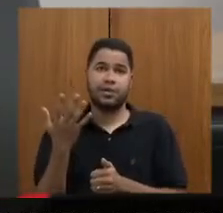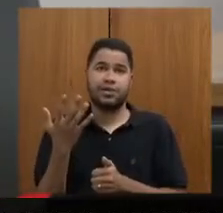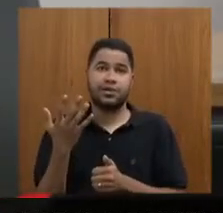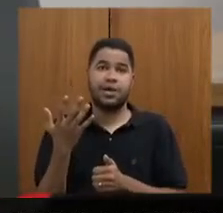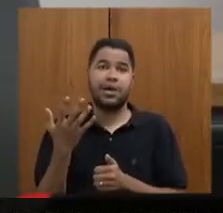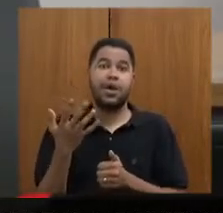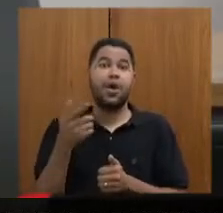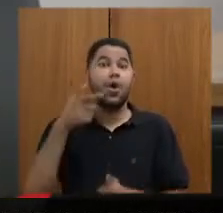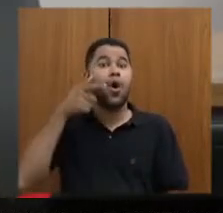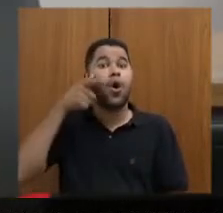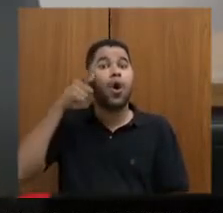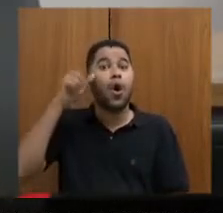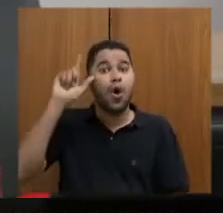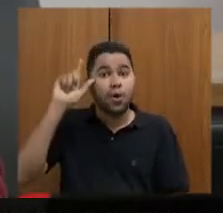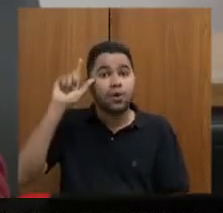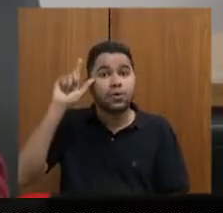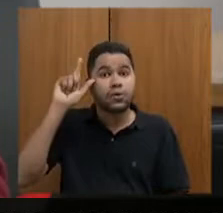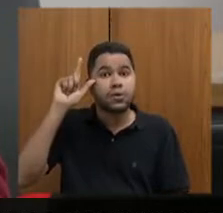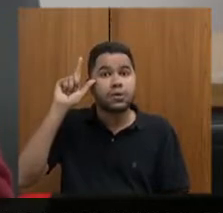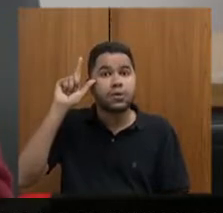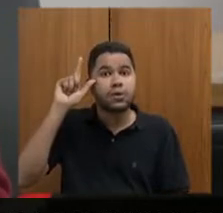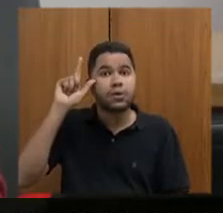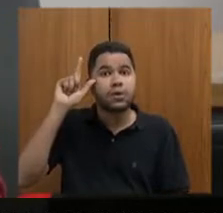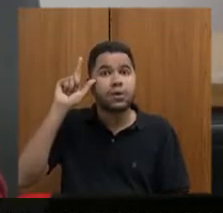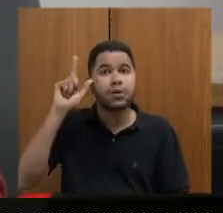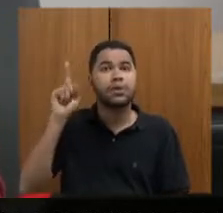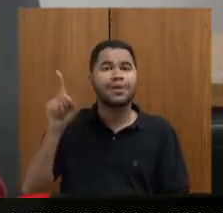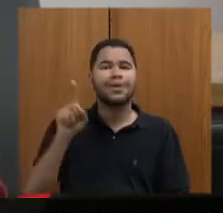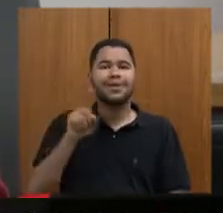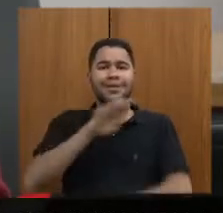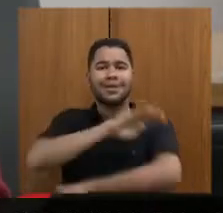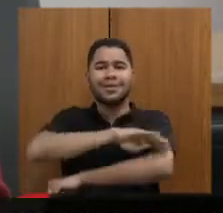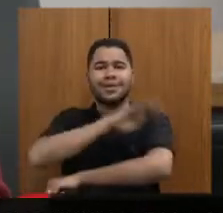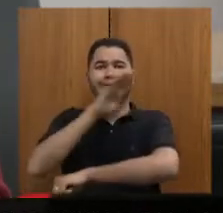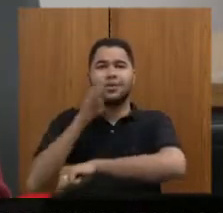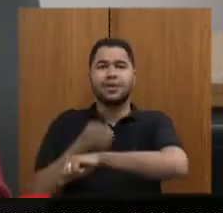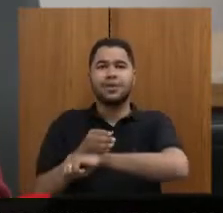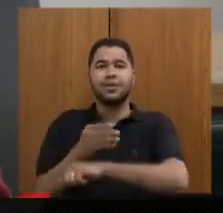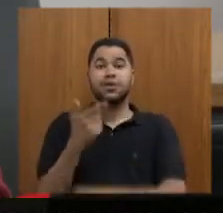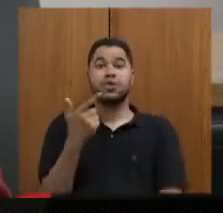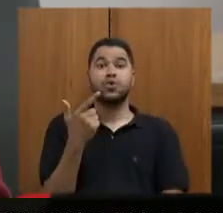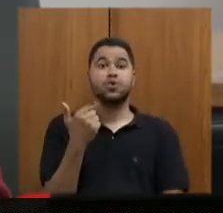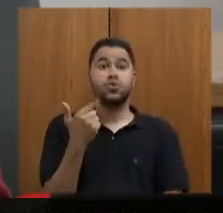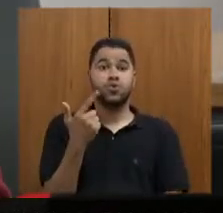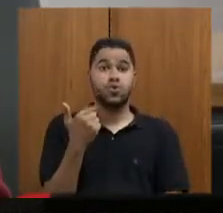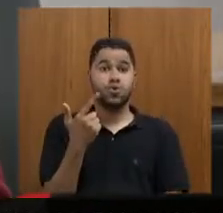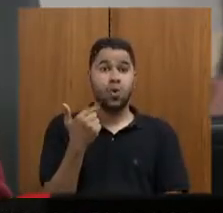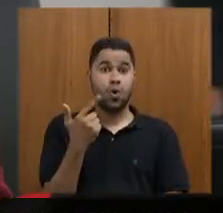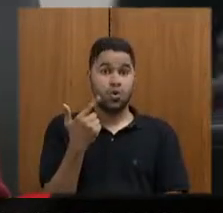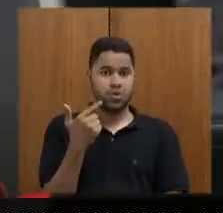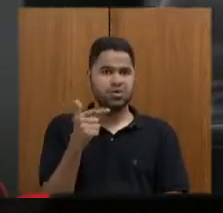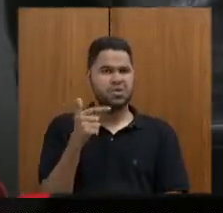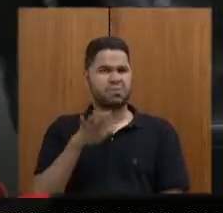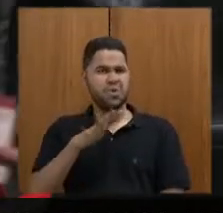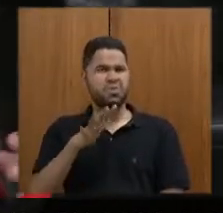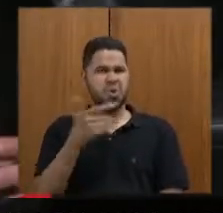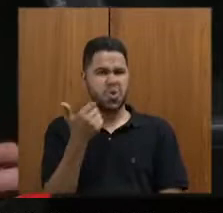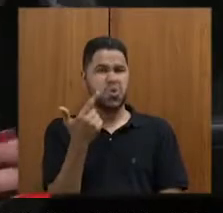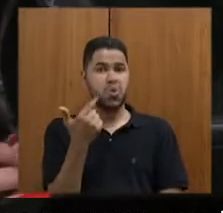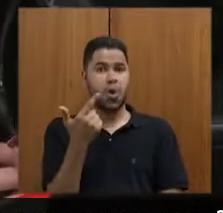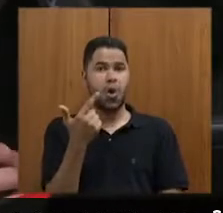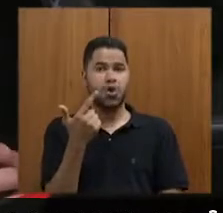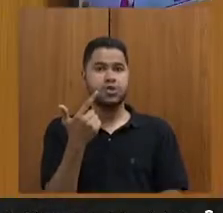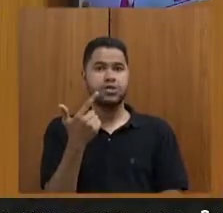dizer, ontem, durante o dia de ontem, saíram da Serra do Curral 12, no mínimo, 12 caminhões